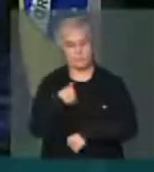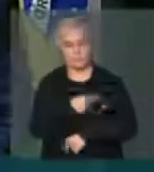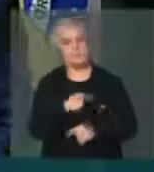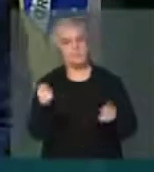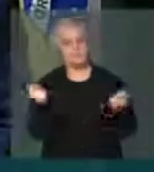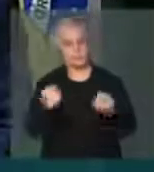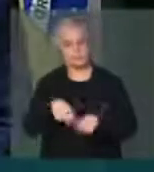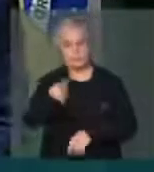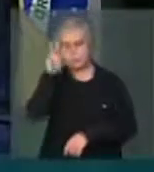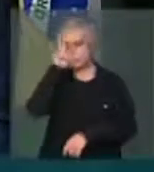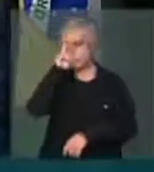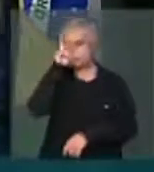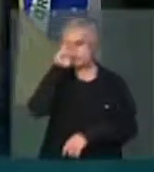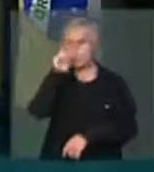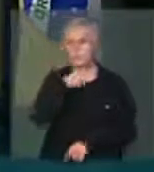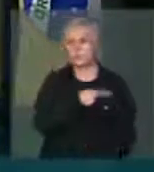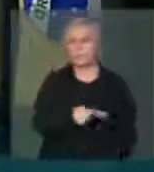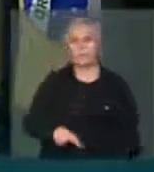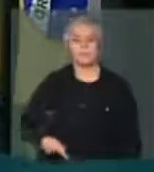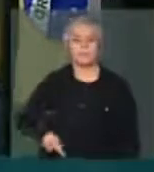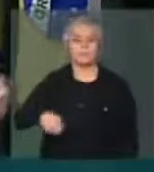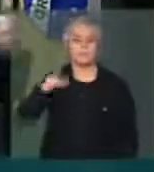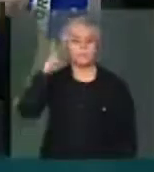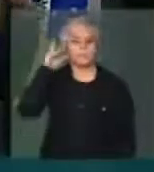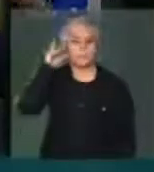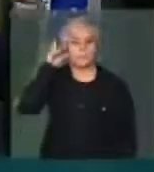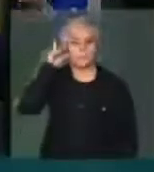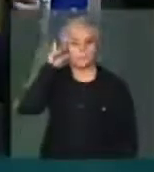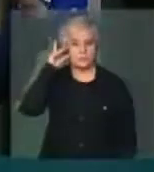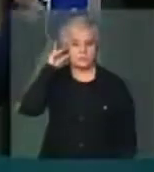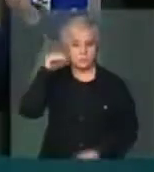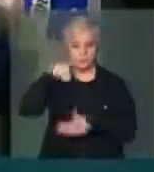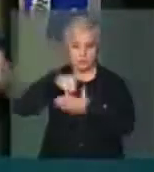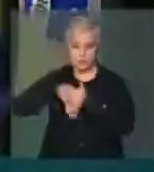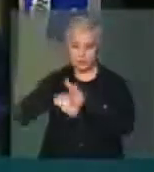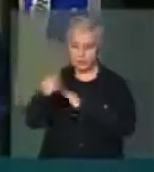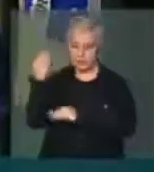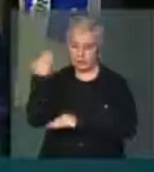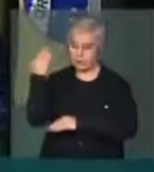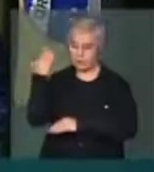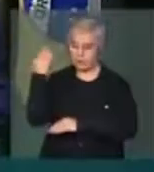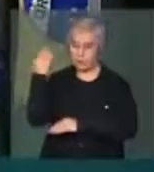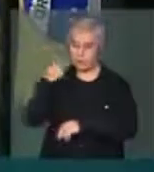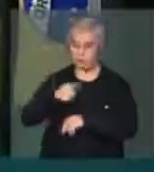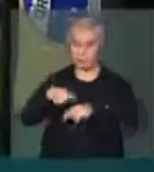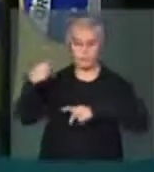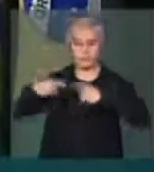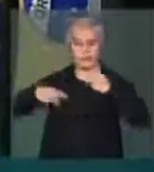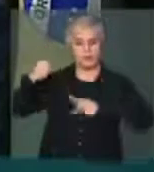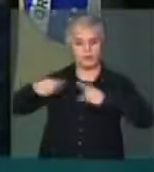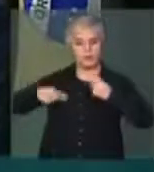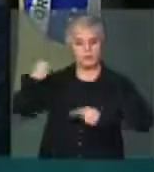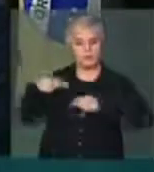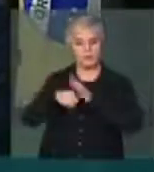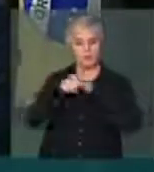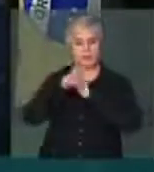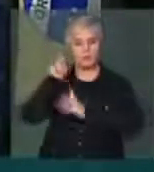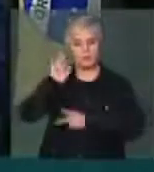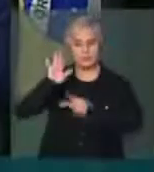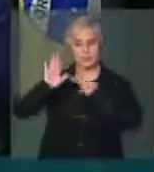lembrar que a presidente Dilma Rousseff na eleição passada durante o debate presidencial